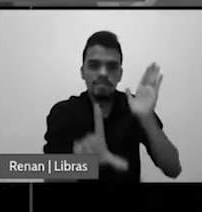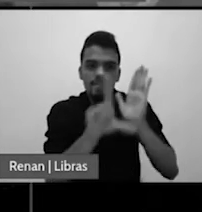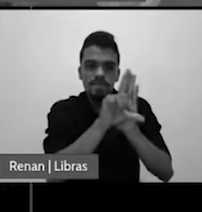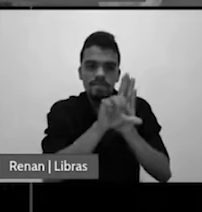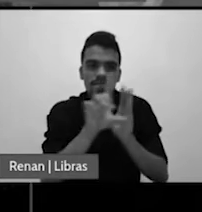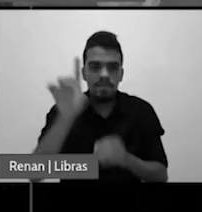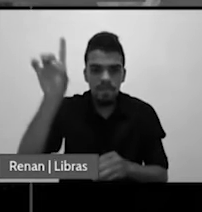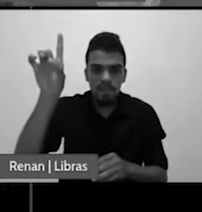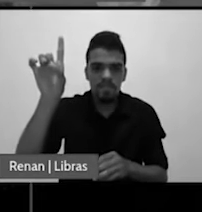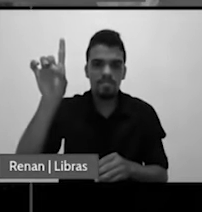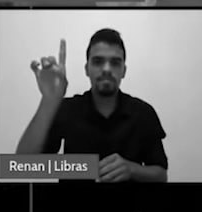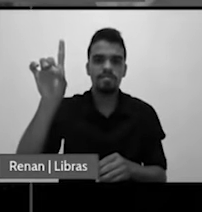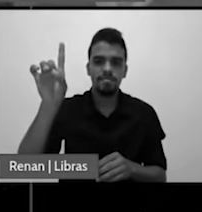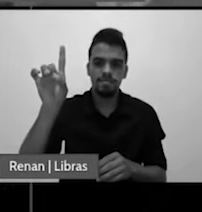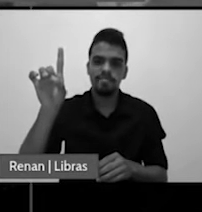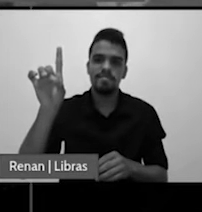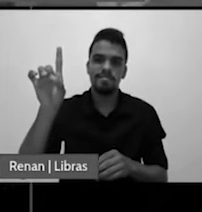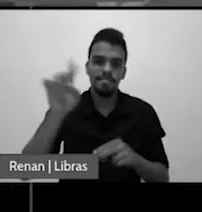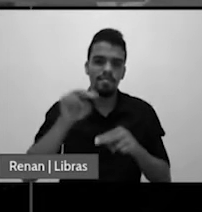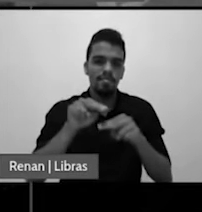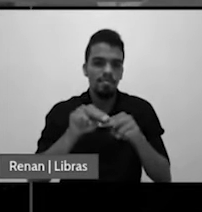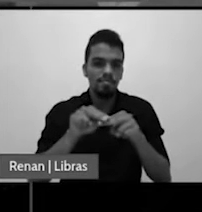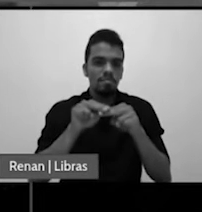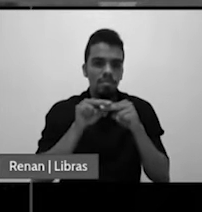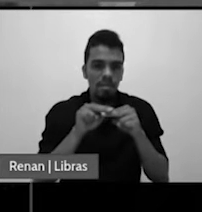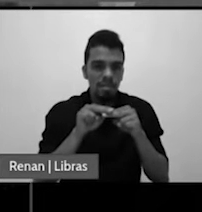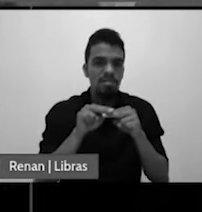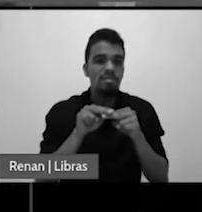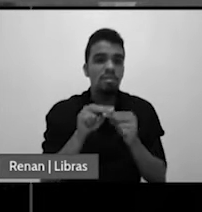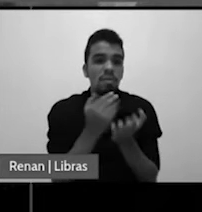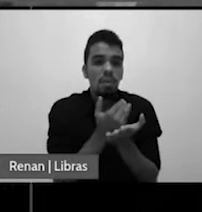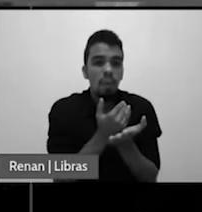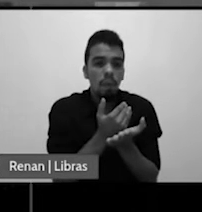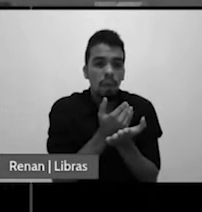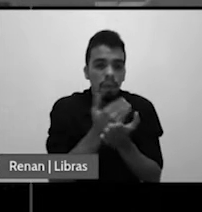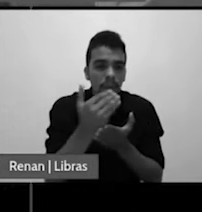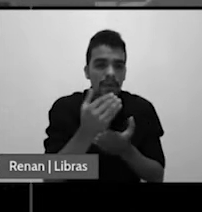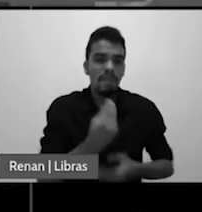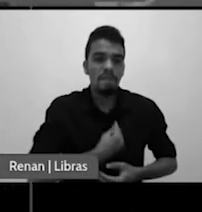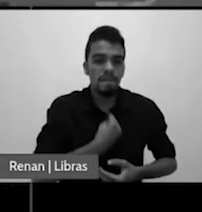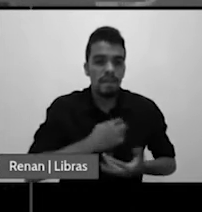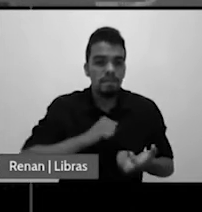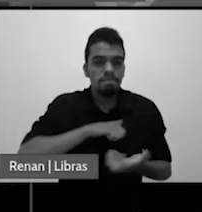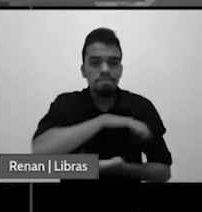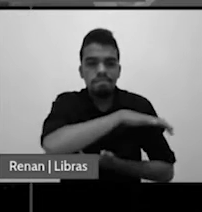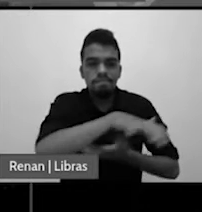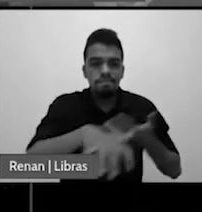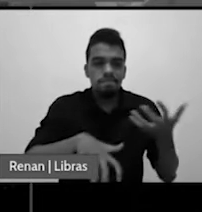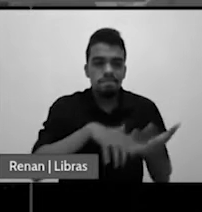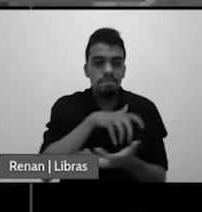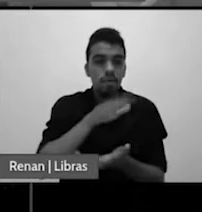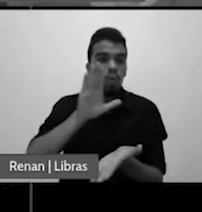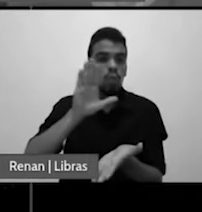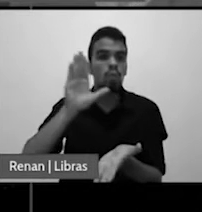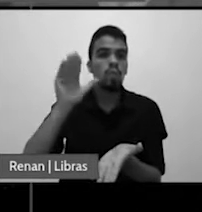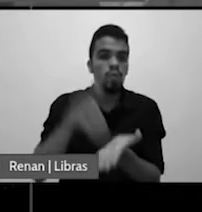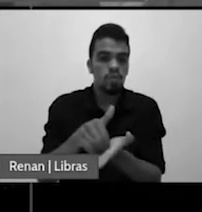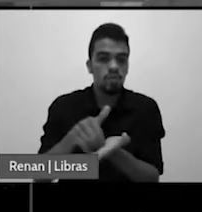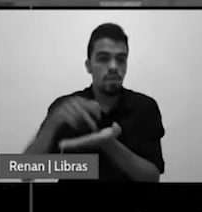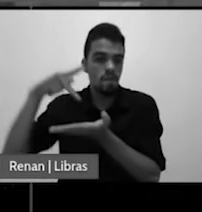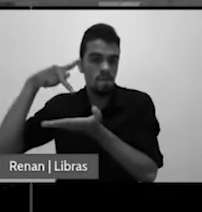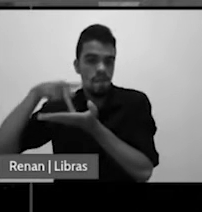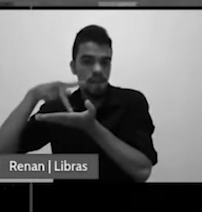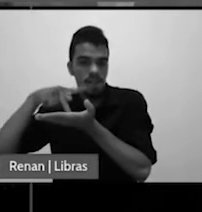da sua própria campanha e da sua rebelião. Ela diz que o último grande conflito entre a verdade e o erro aqui na Terra